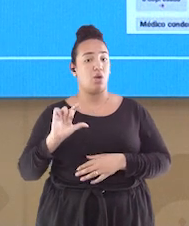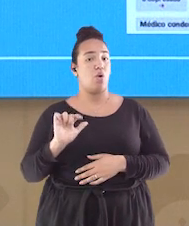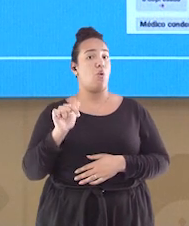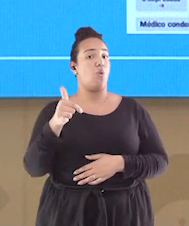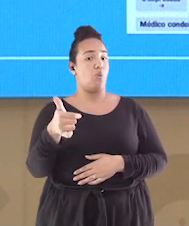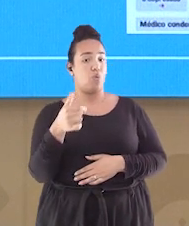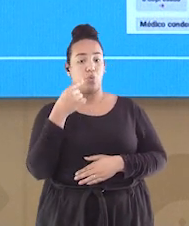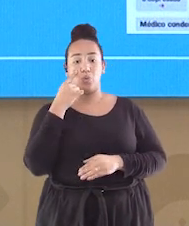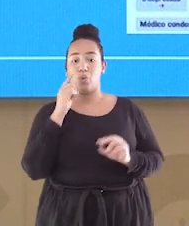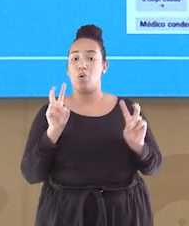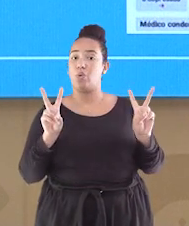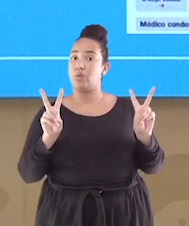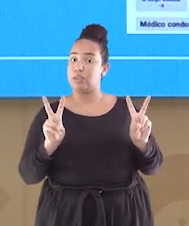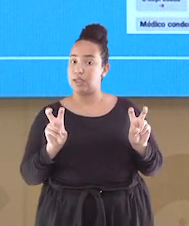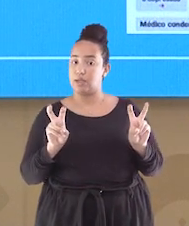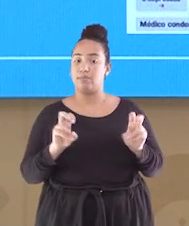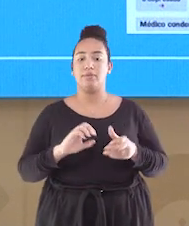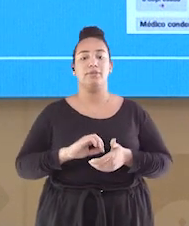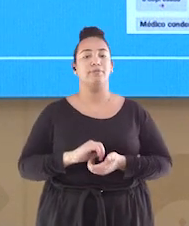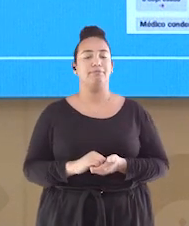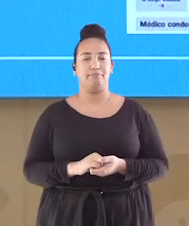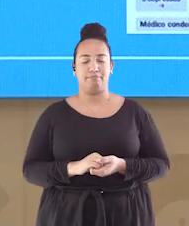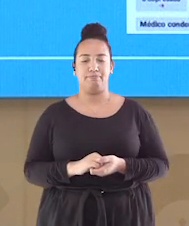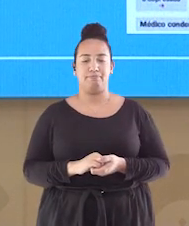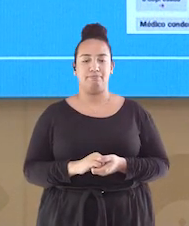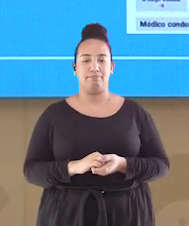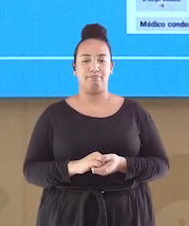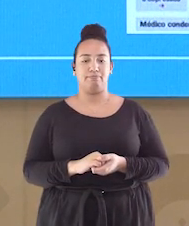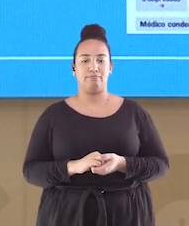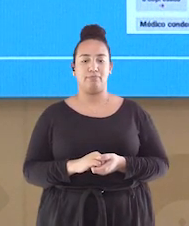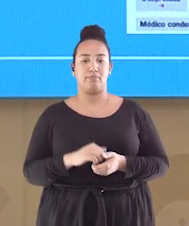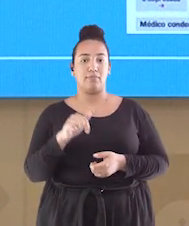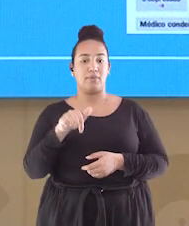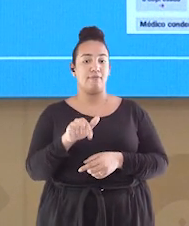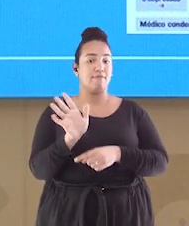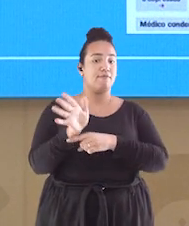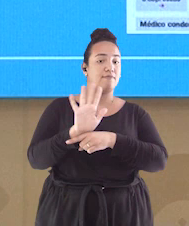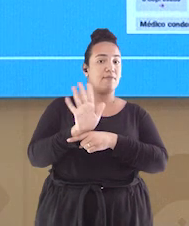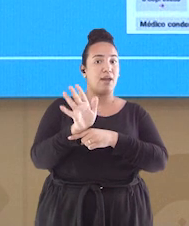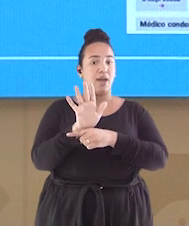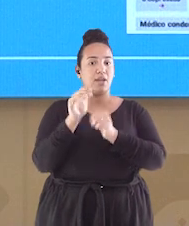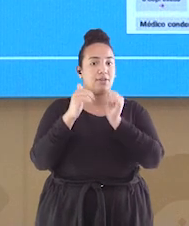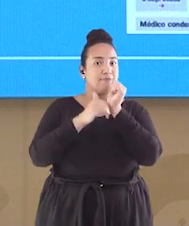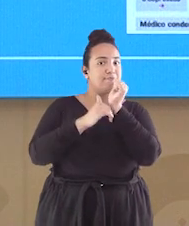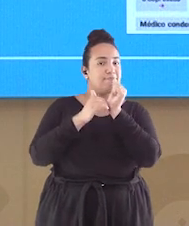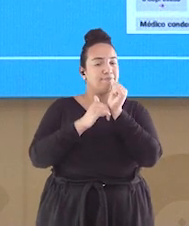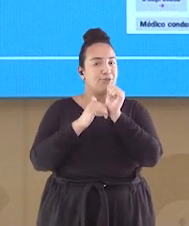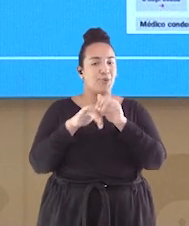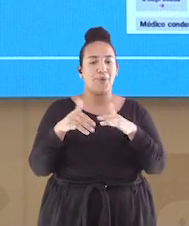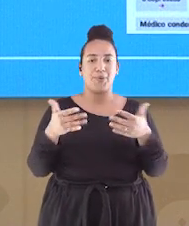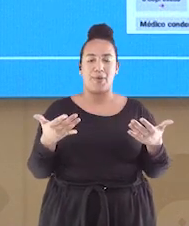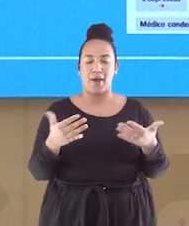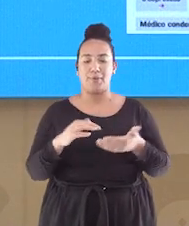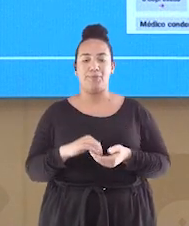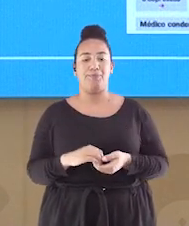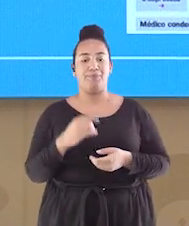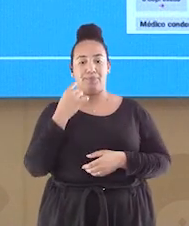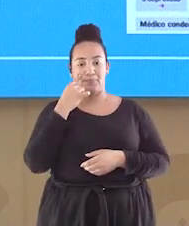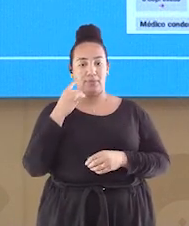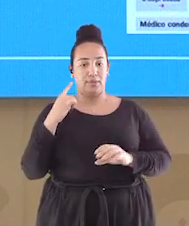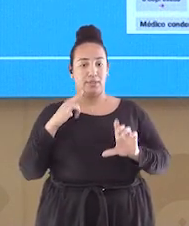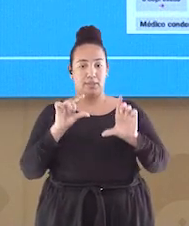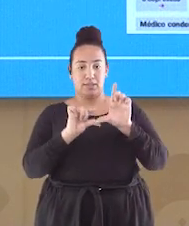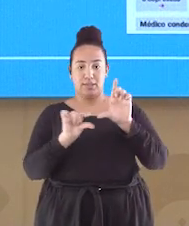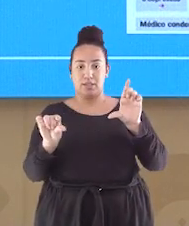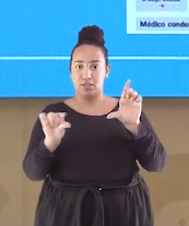que tem como título Mistérios do Universo nas Séries. Logo abaixo da imagem, encontramos uma legenda,